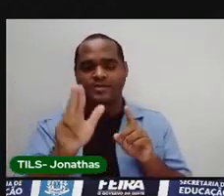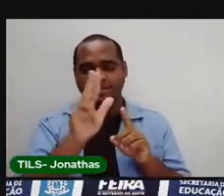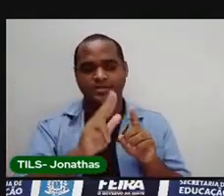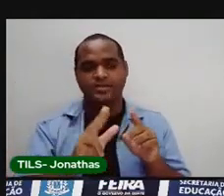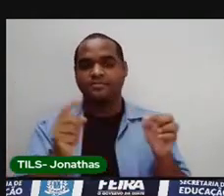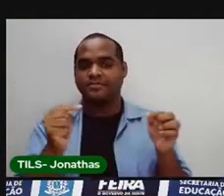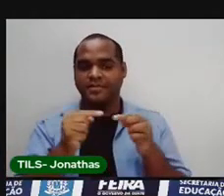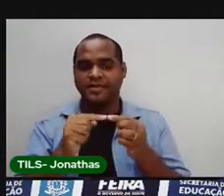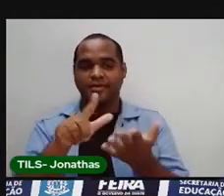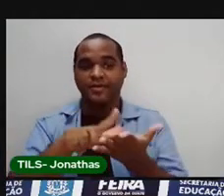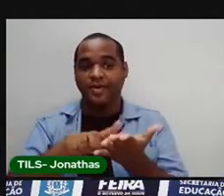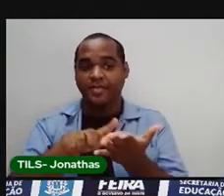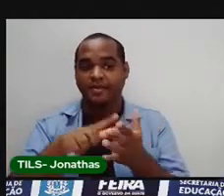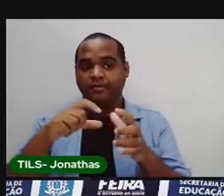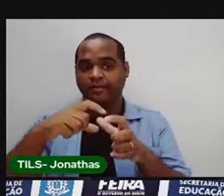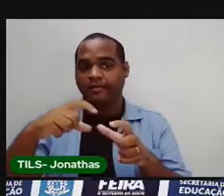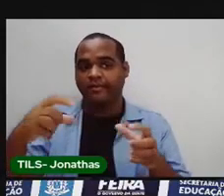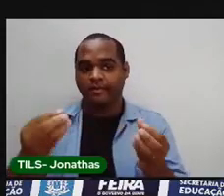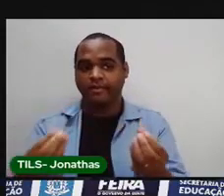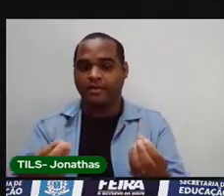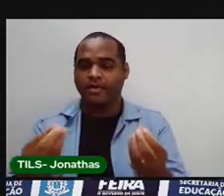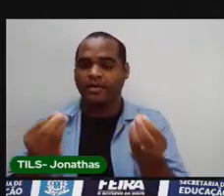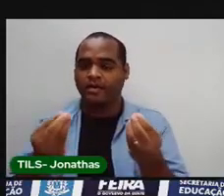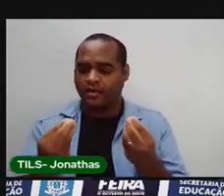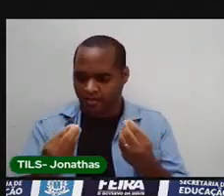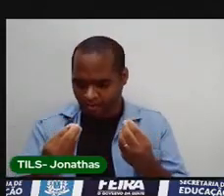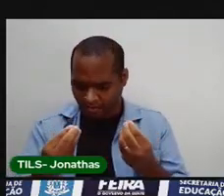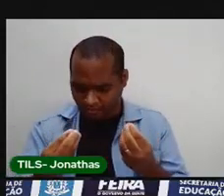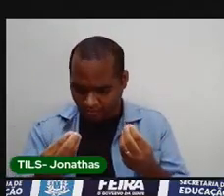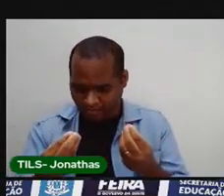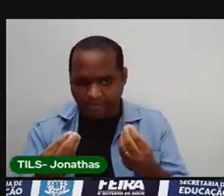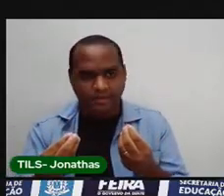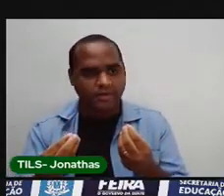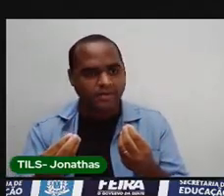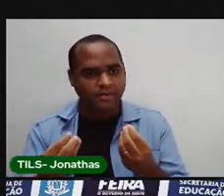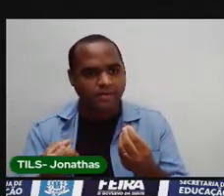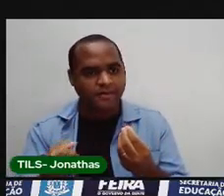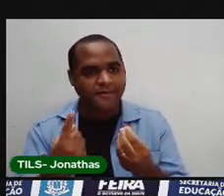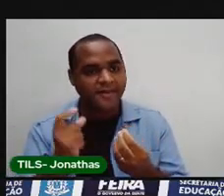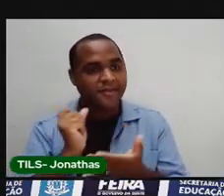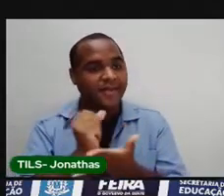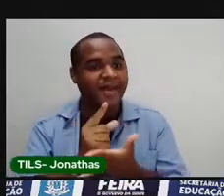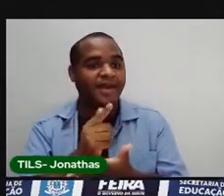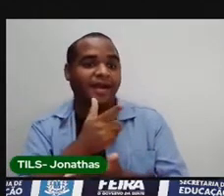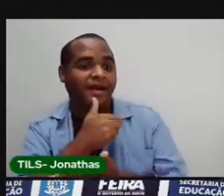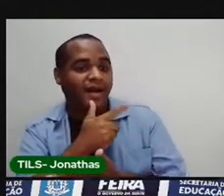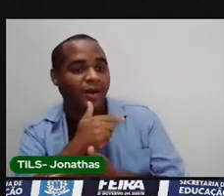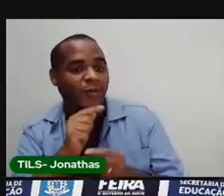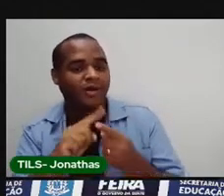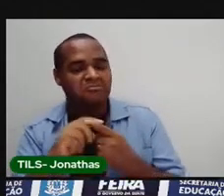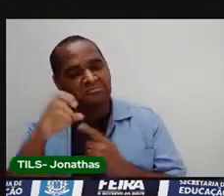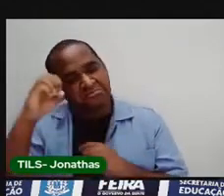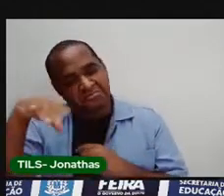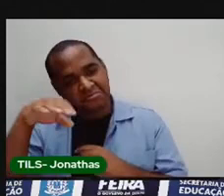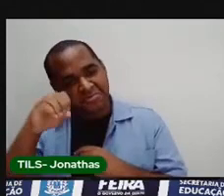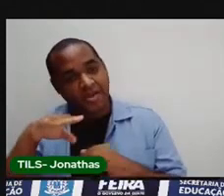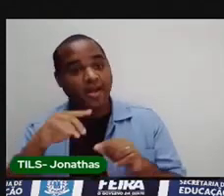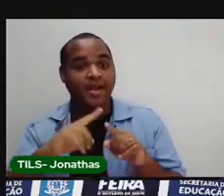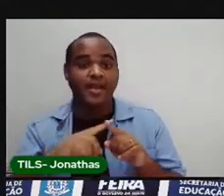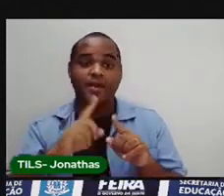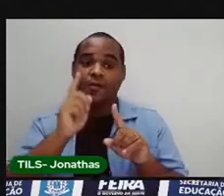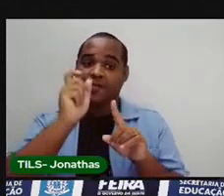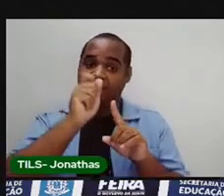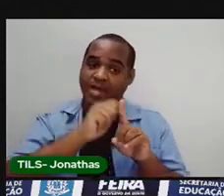a gente recebe a fatura para pagar, né? O boleto de água, o carnê de água, de luz. Então,